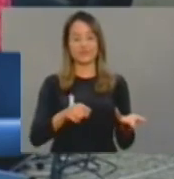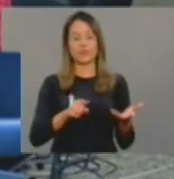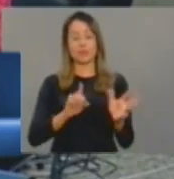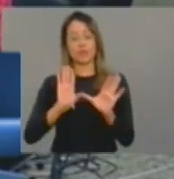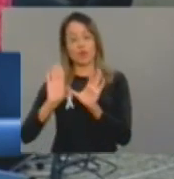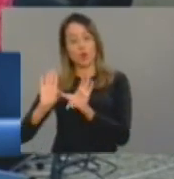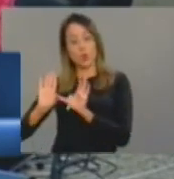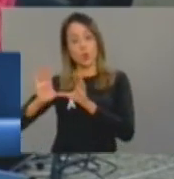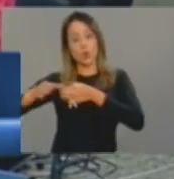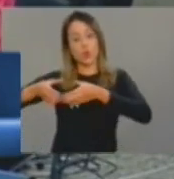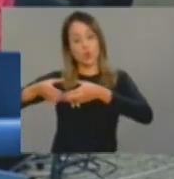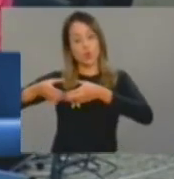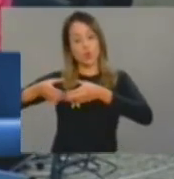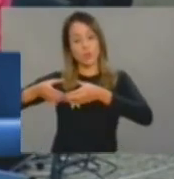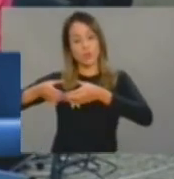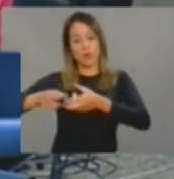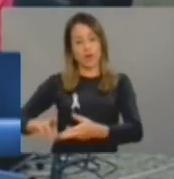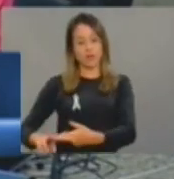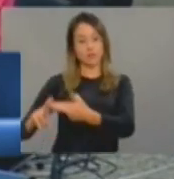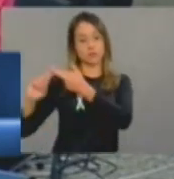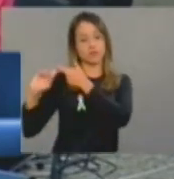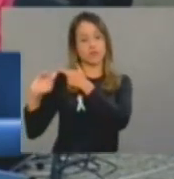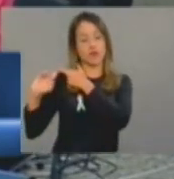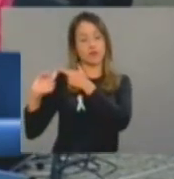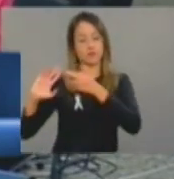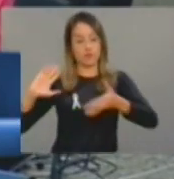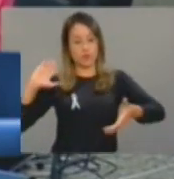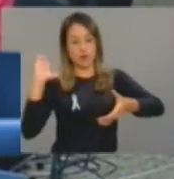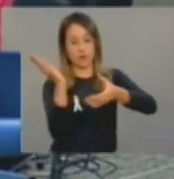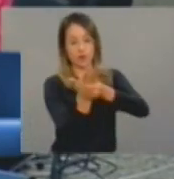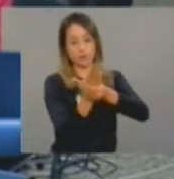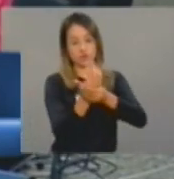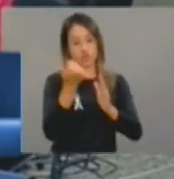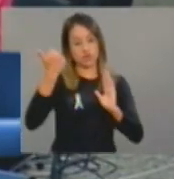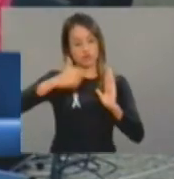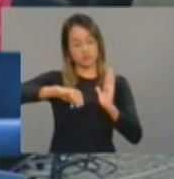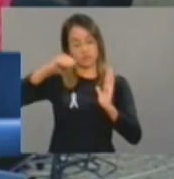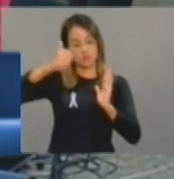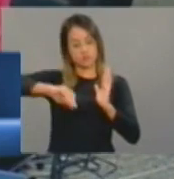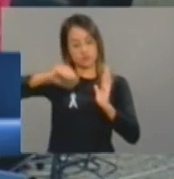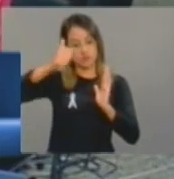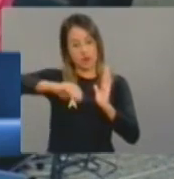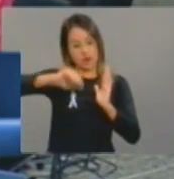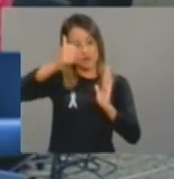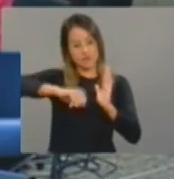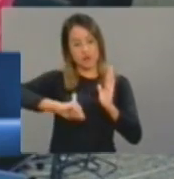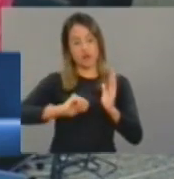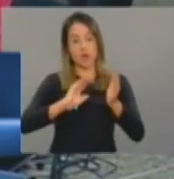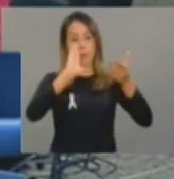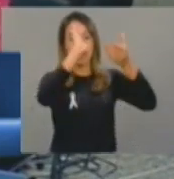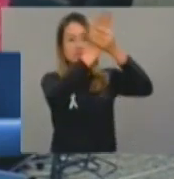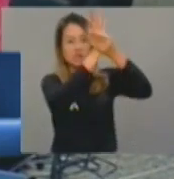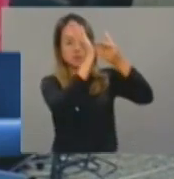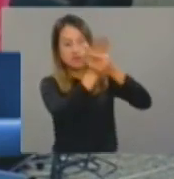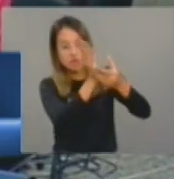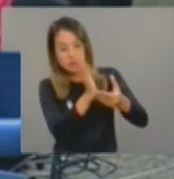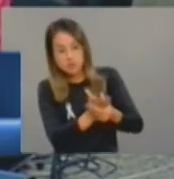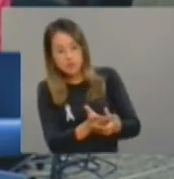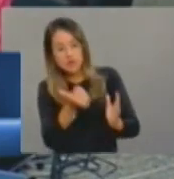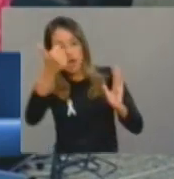nós não podemos, aí eu venho assim com essa fala, dizer de não